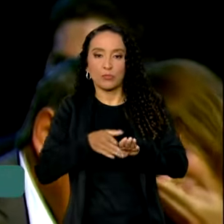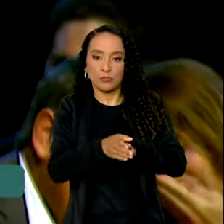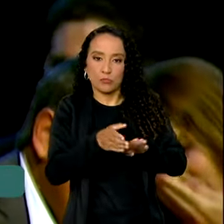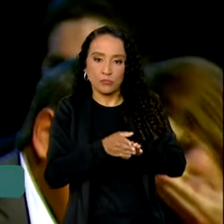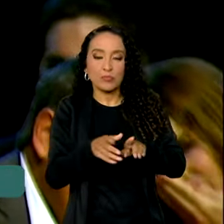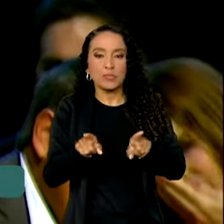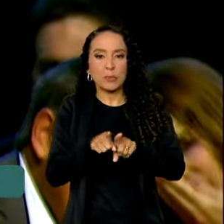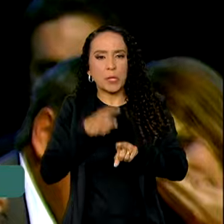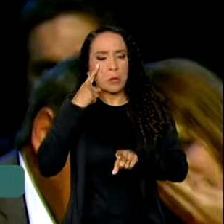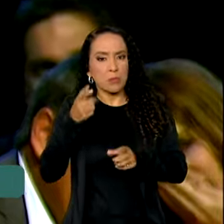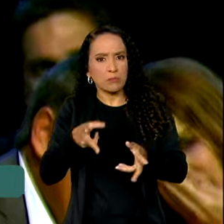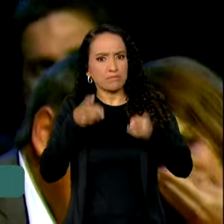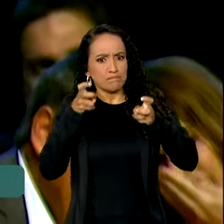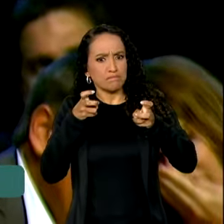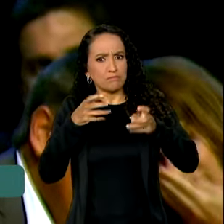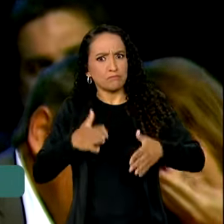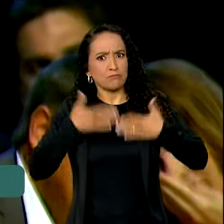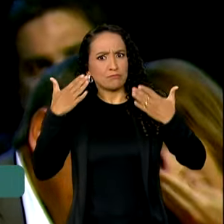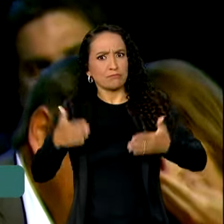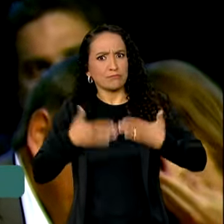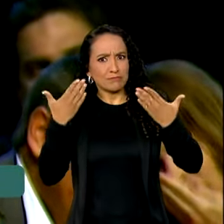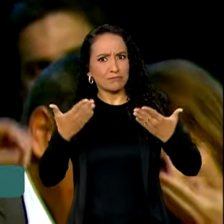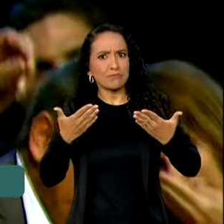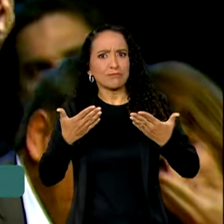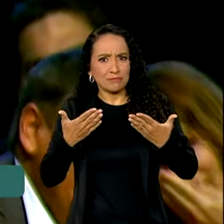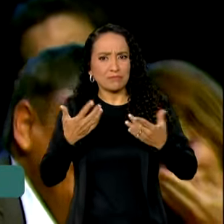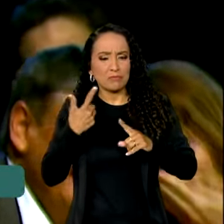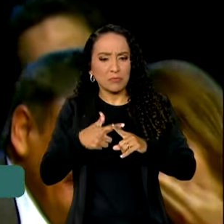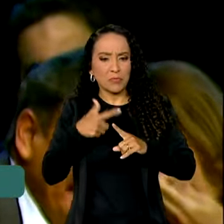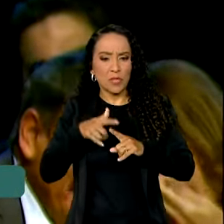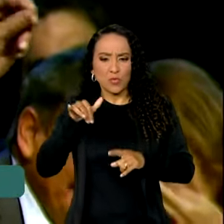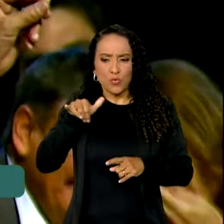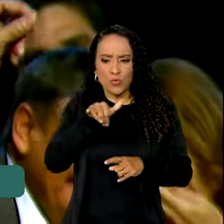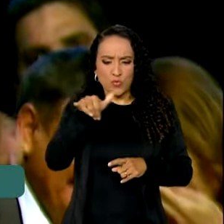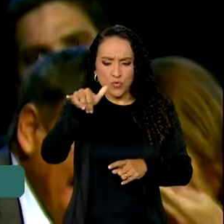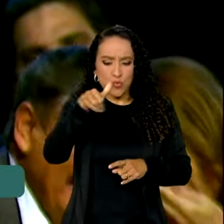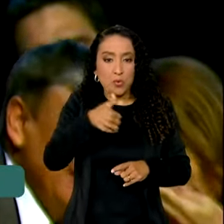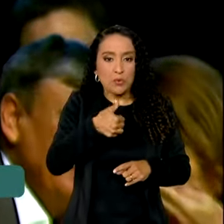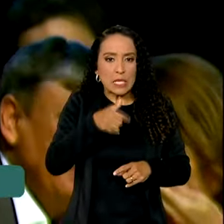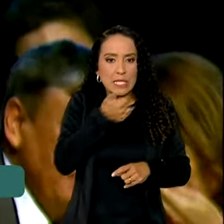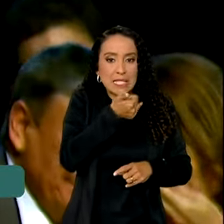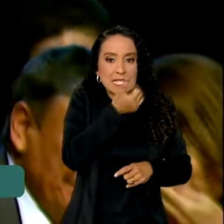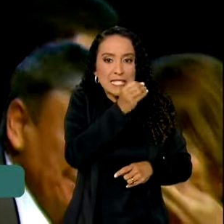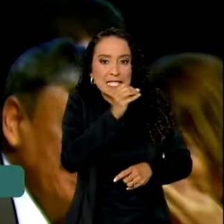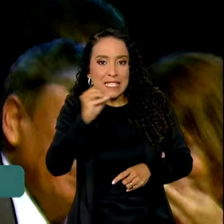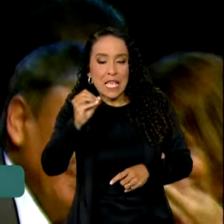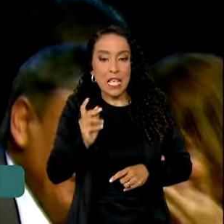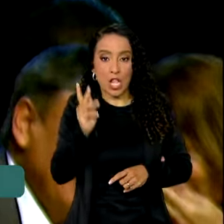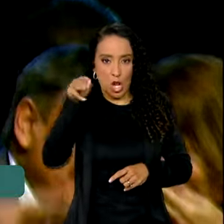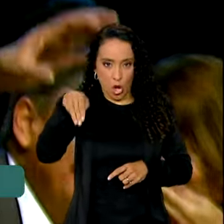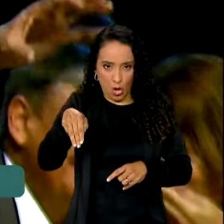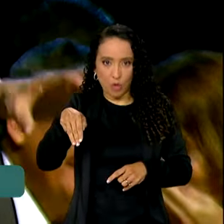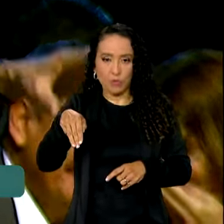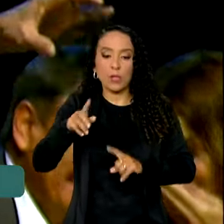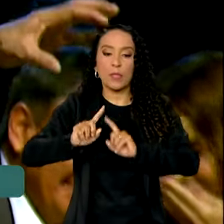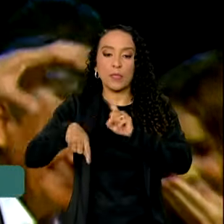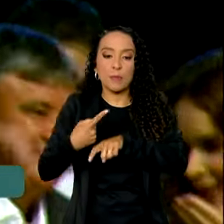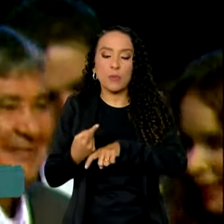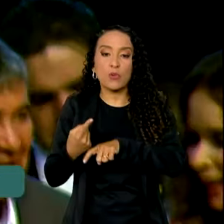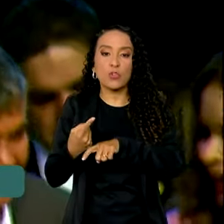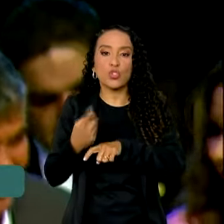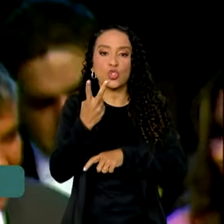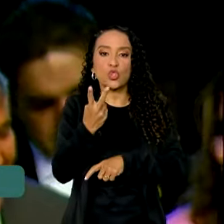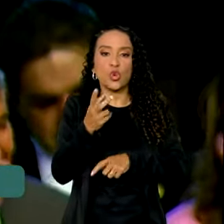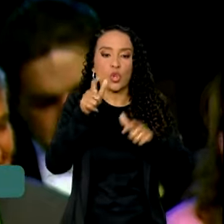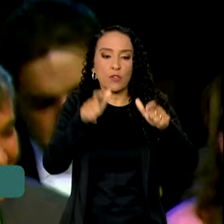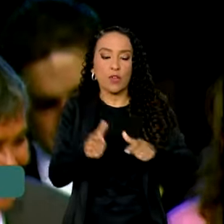Azevedo, fiquei impactado positivamente. Sobrevoei os 100 quilômetros do João Azevedo. Depois descemos em duas